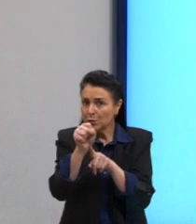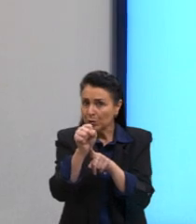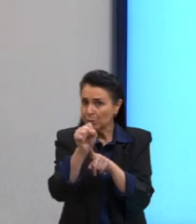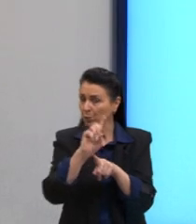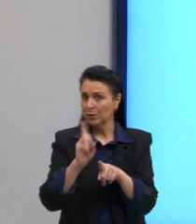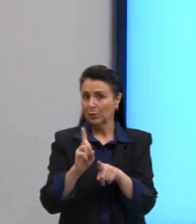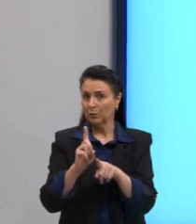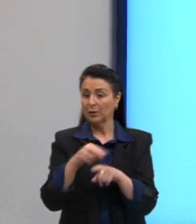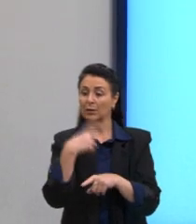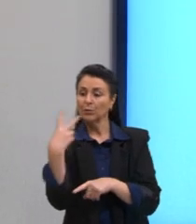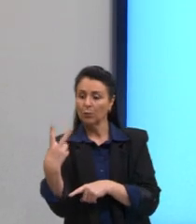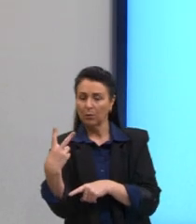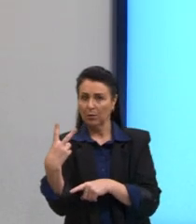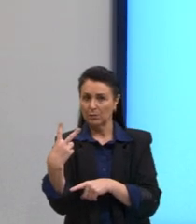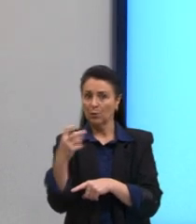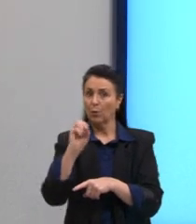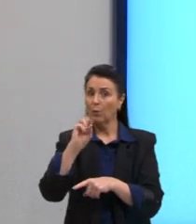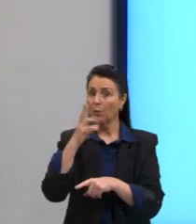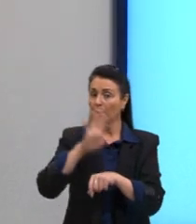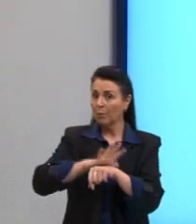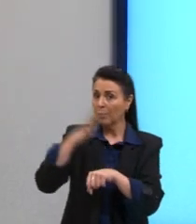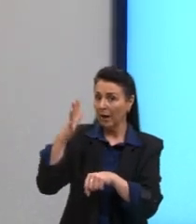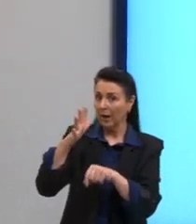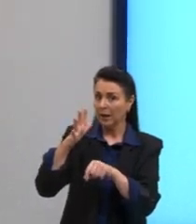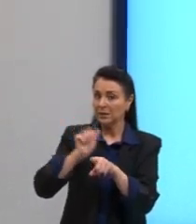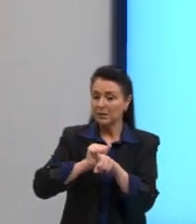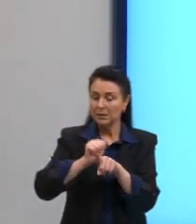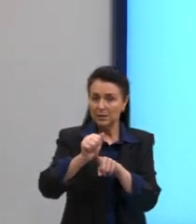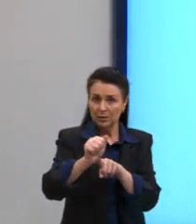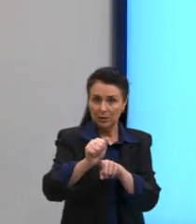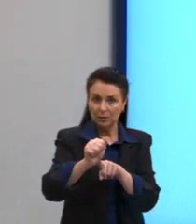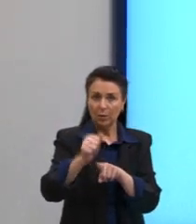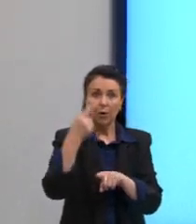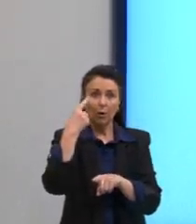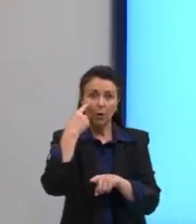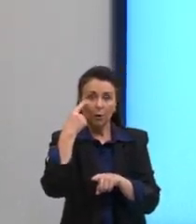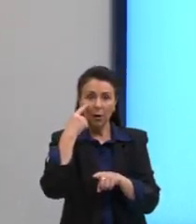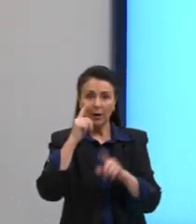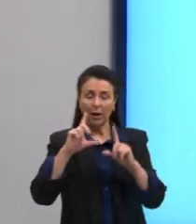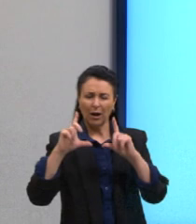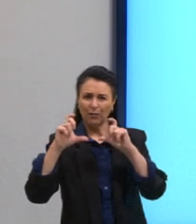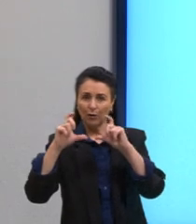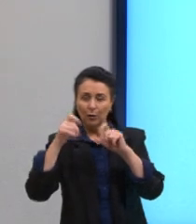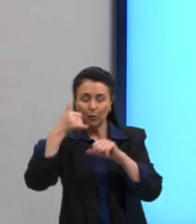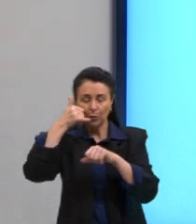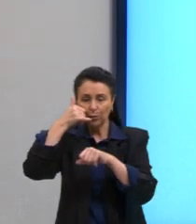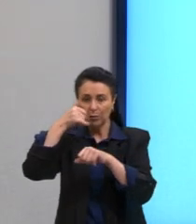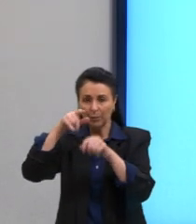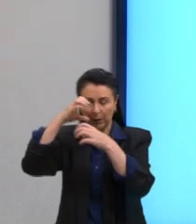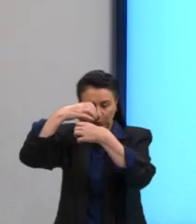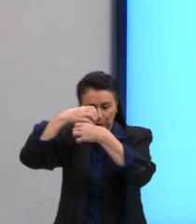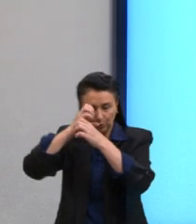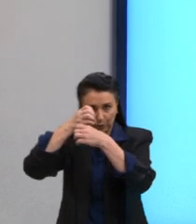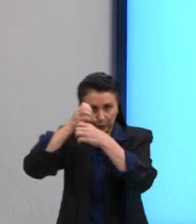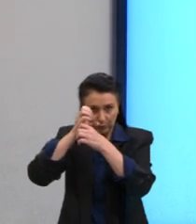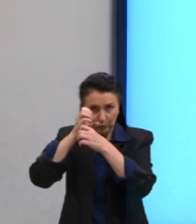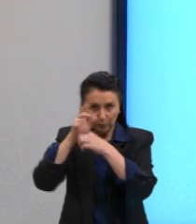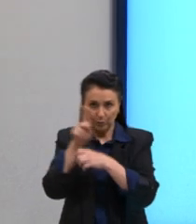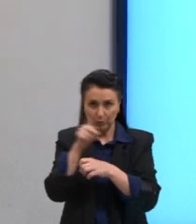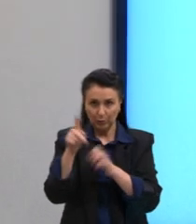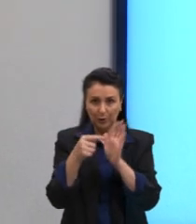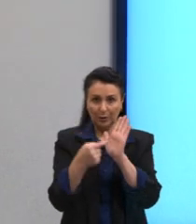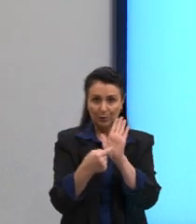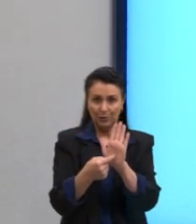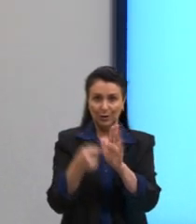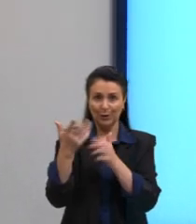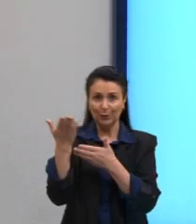sentidos. Então, aqui é um corte, também, uma fotografia tirada do microscópio, que é ali o